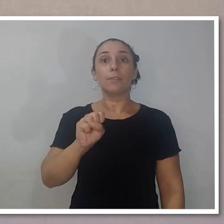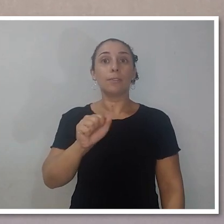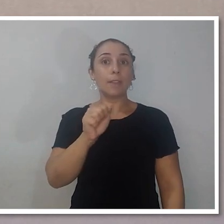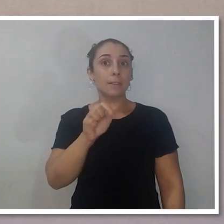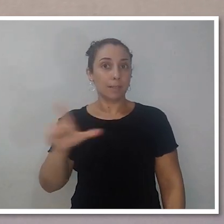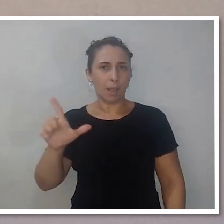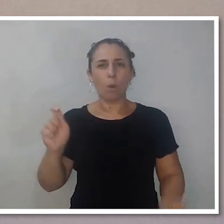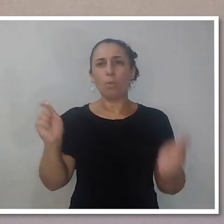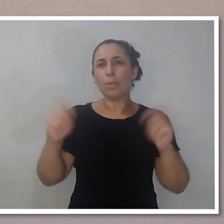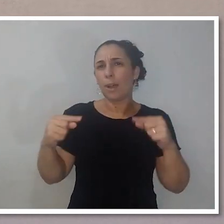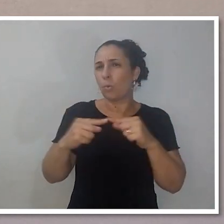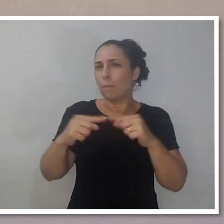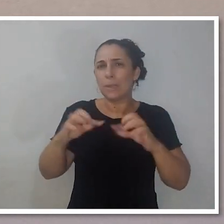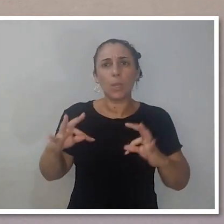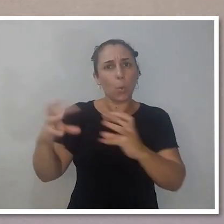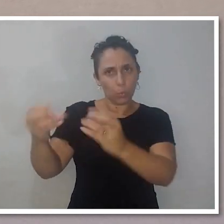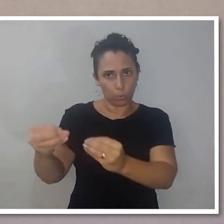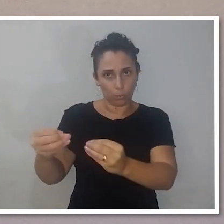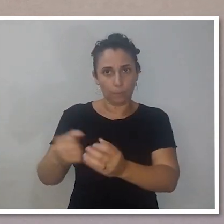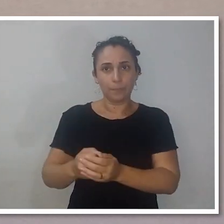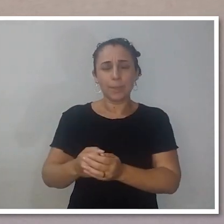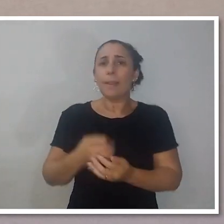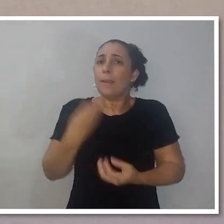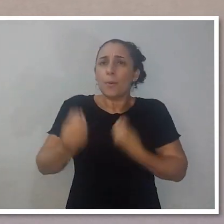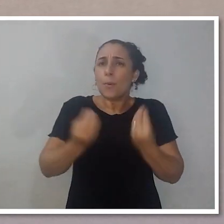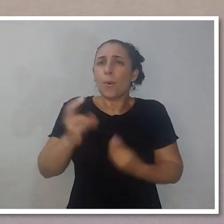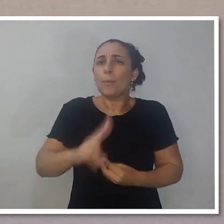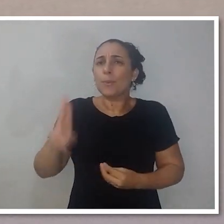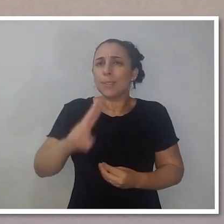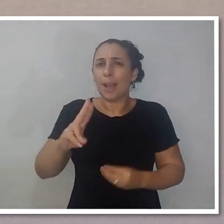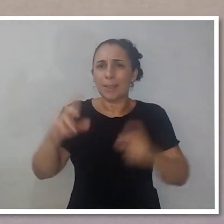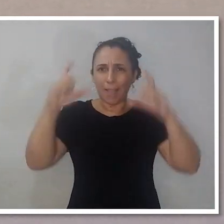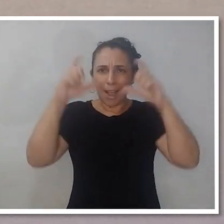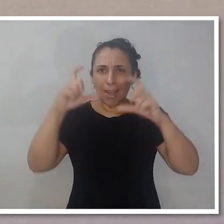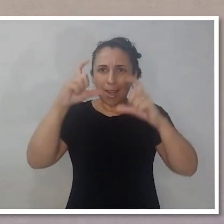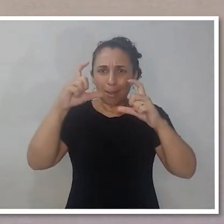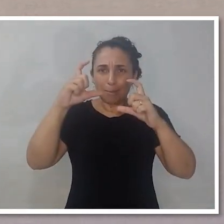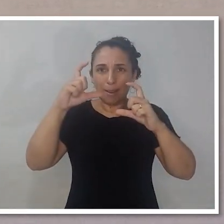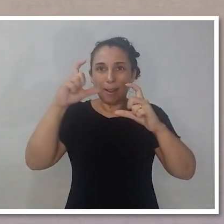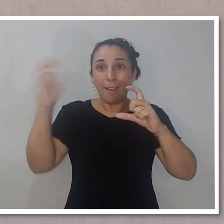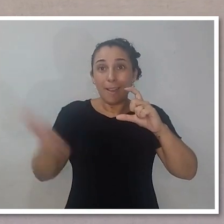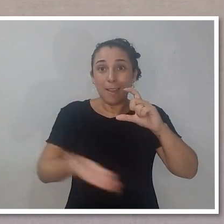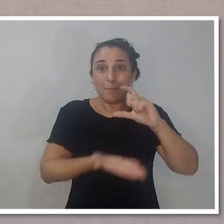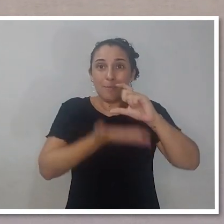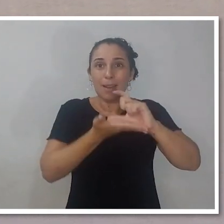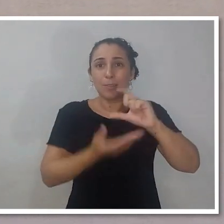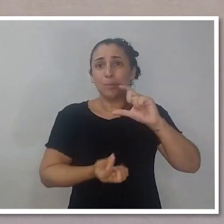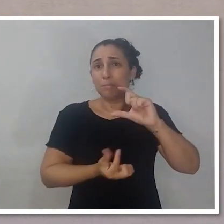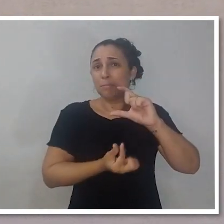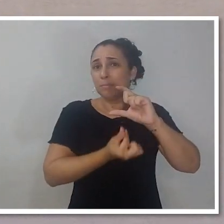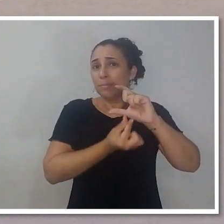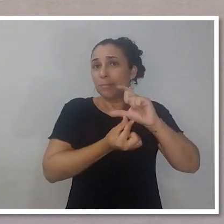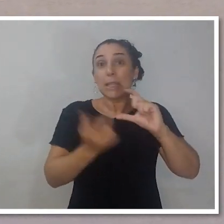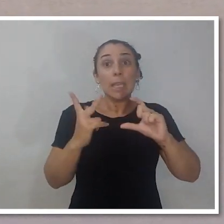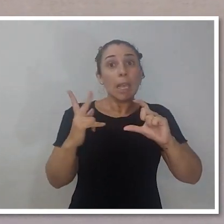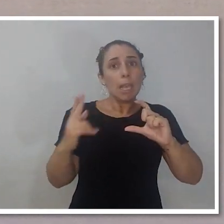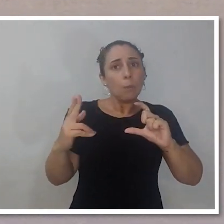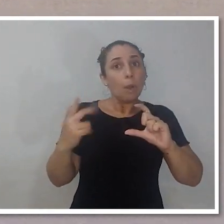E como que ele funciona? É muito simples. Ele é preso aqui embaixo da câmera, parafusado como um ou outro normal.